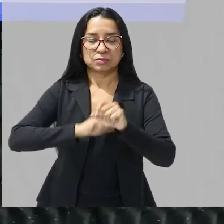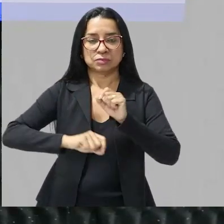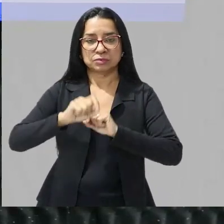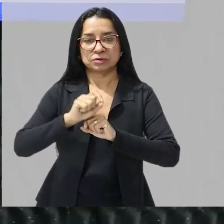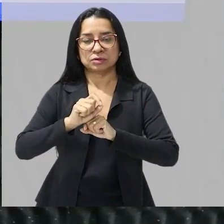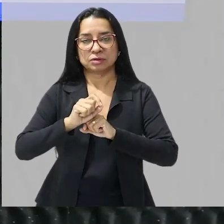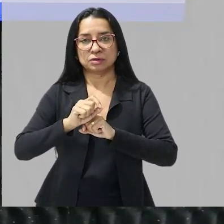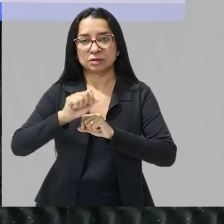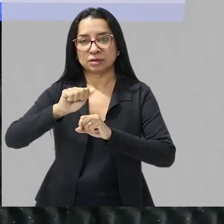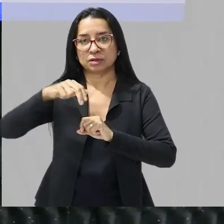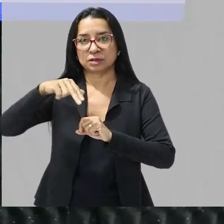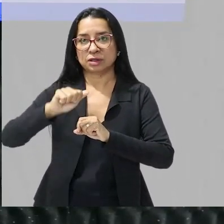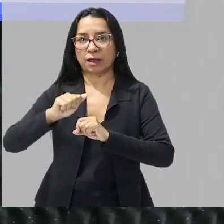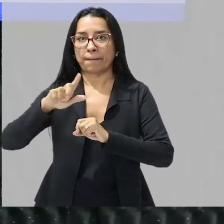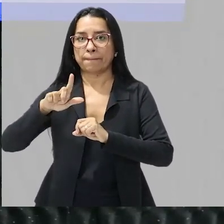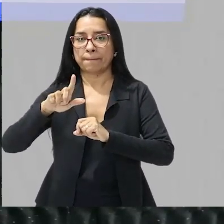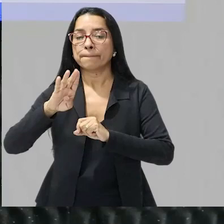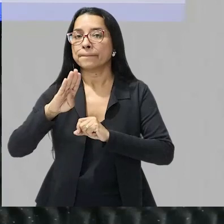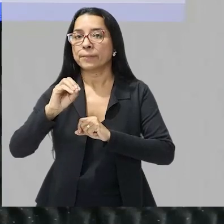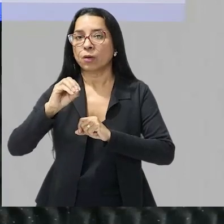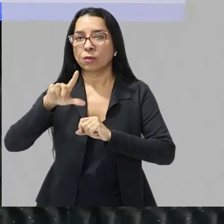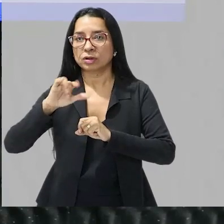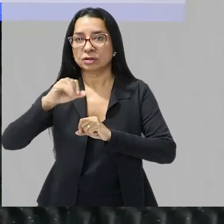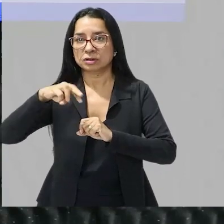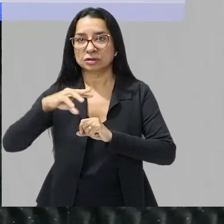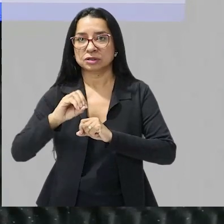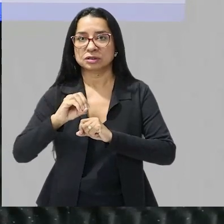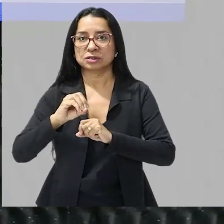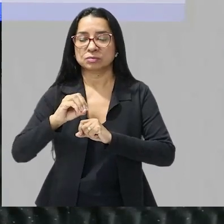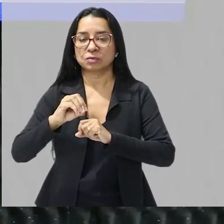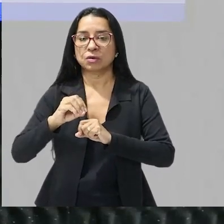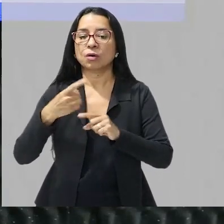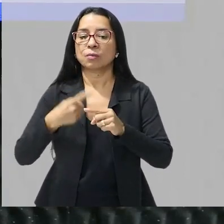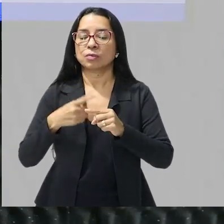isso de anabolismo porque eu estou produzindo